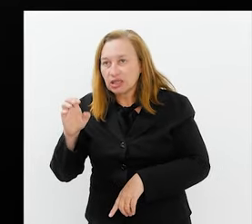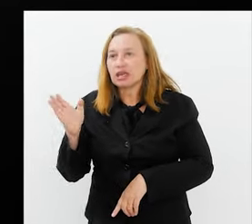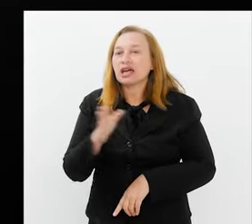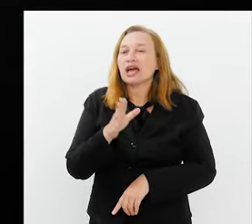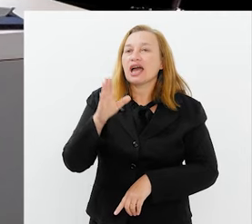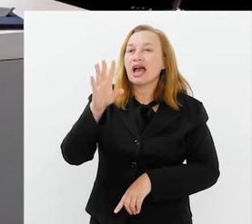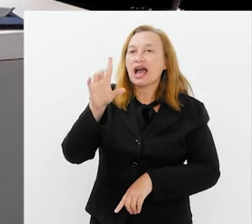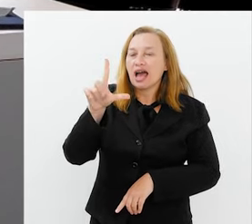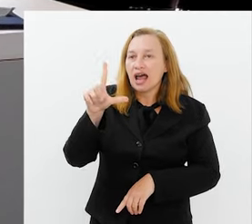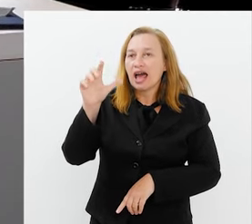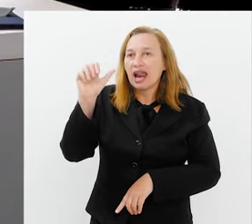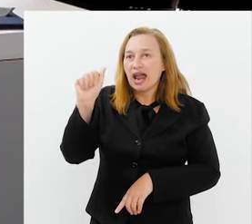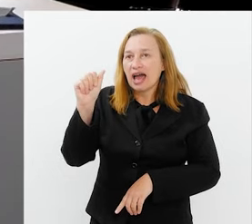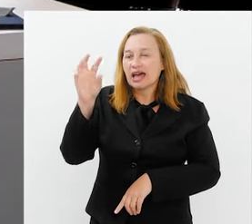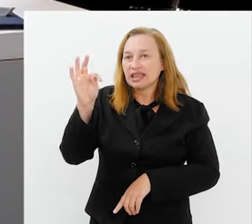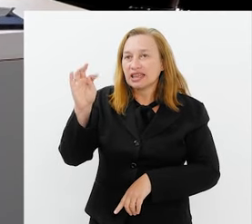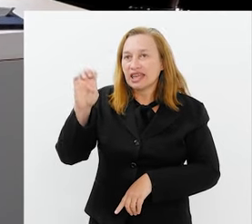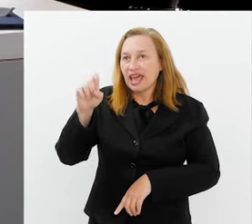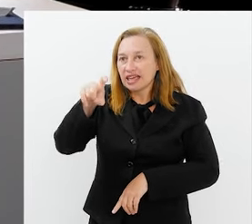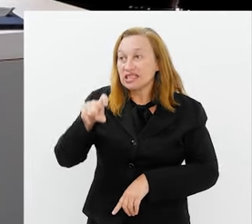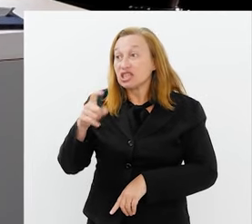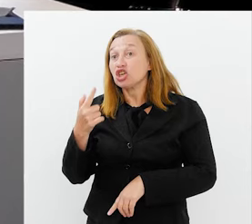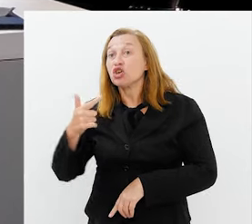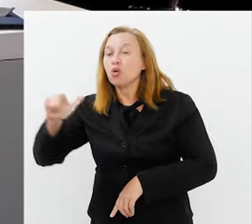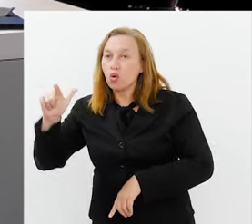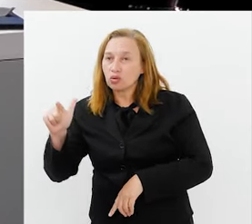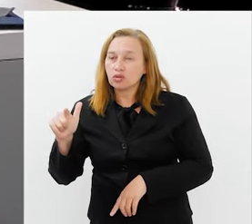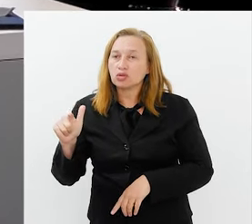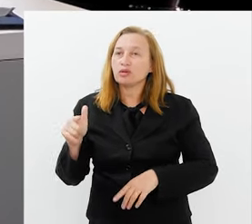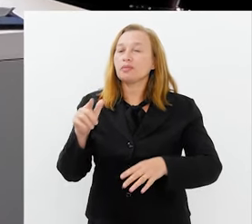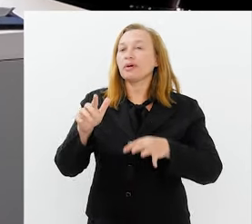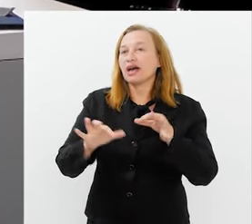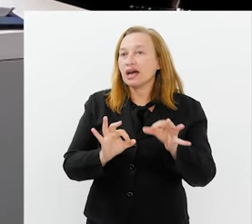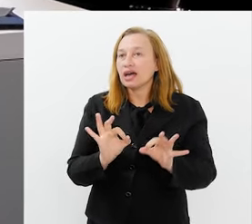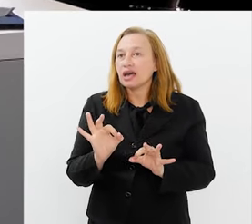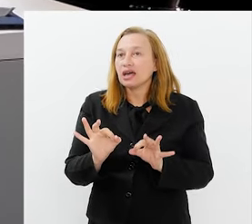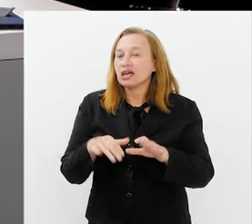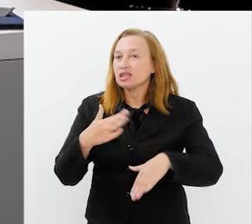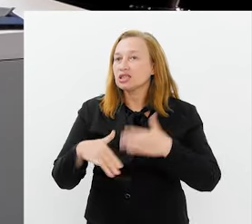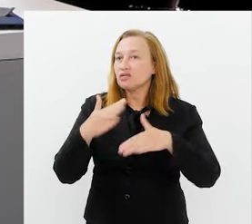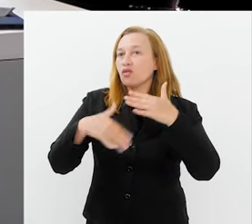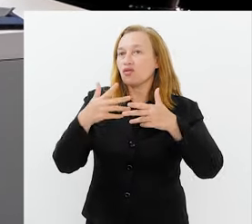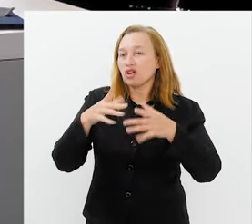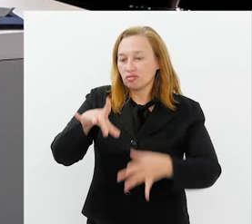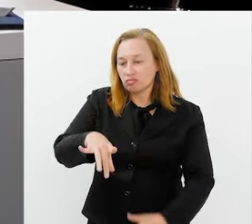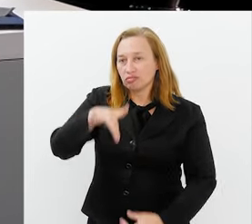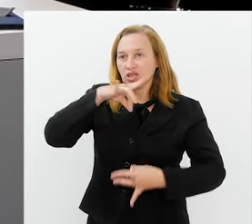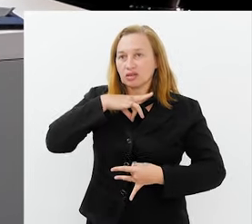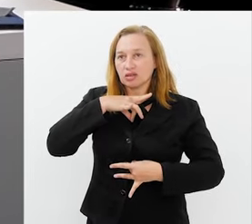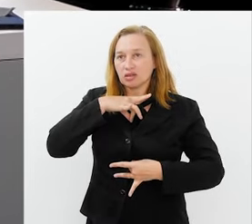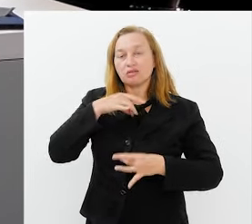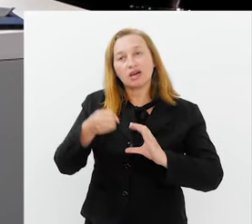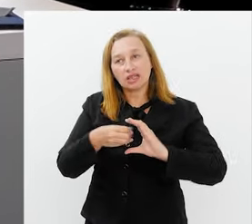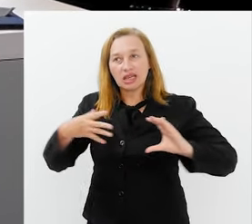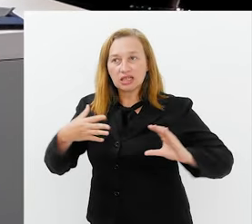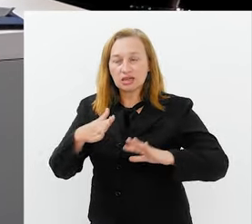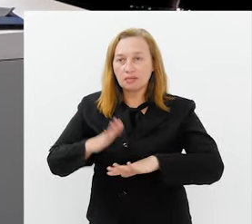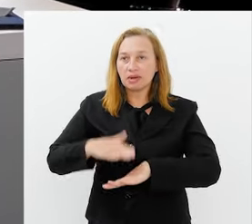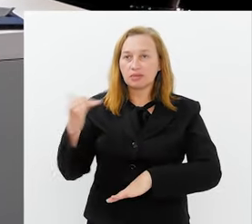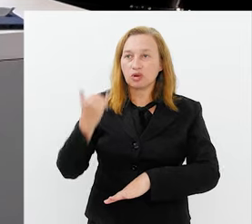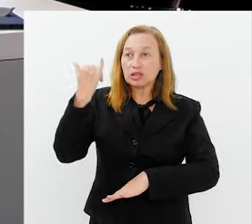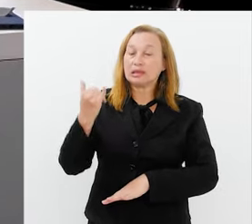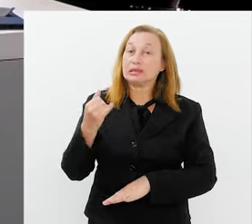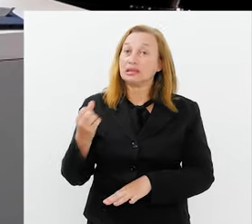fundamentais pra desenvolvimento de um personagem que seja com uma caracterização mais expressiva. E que eram